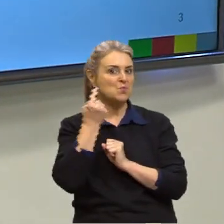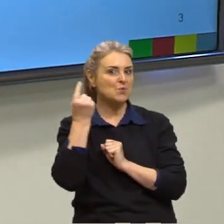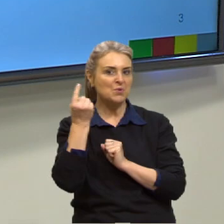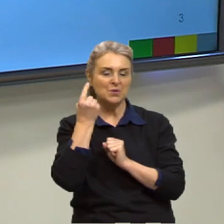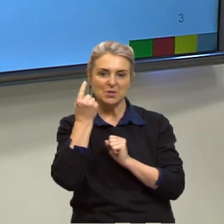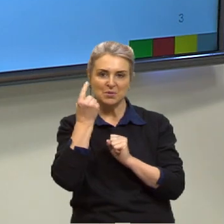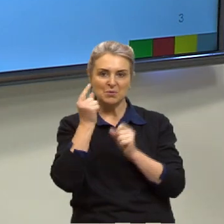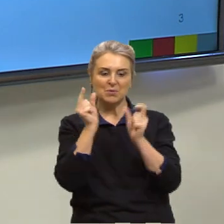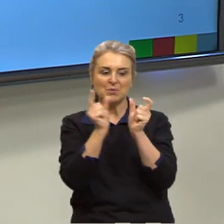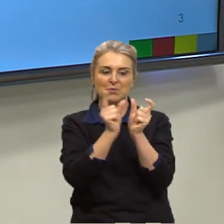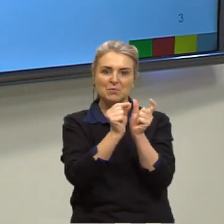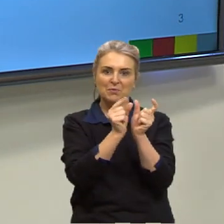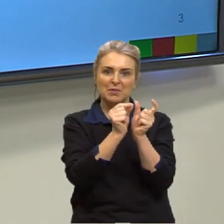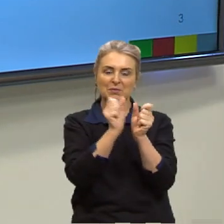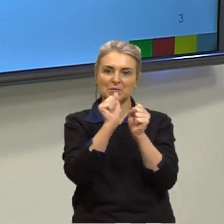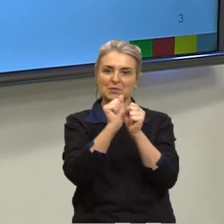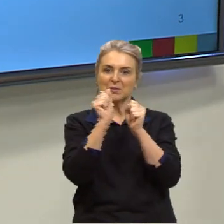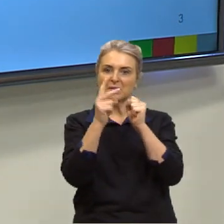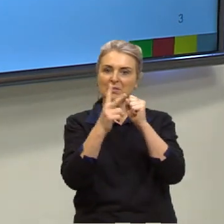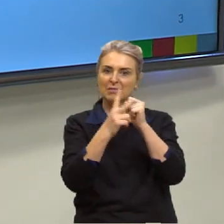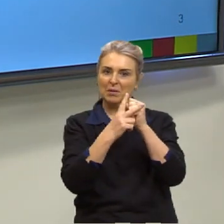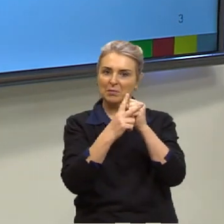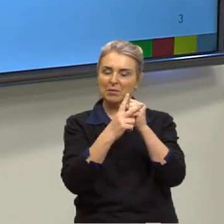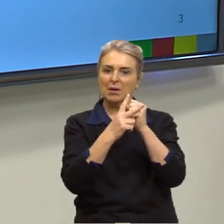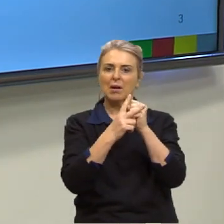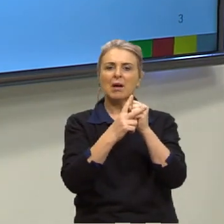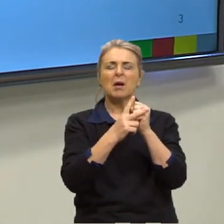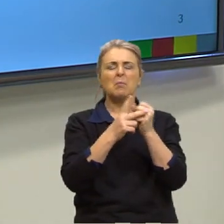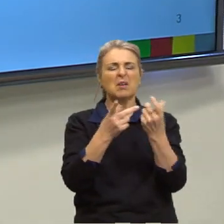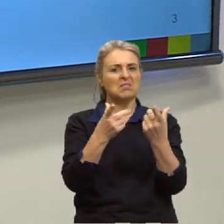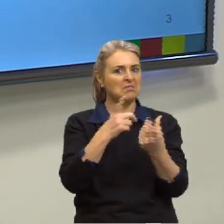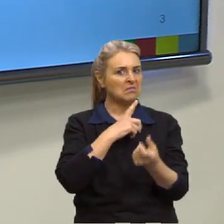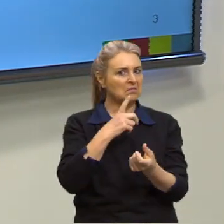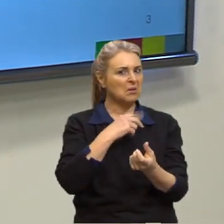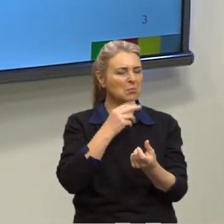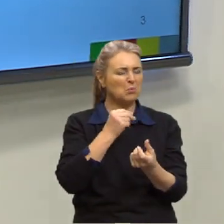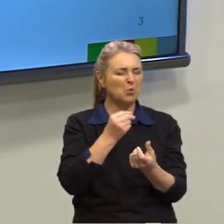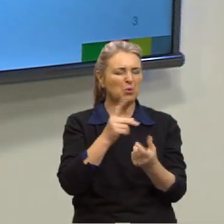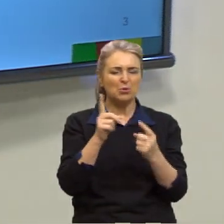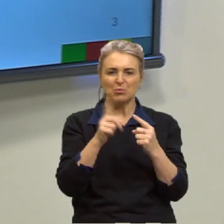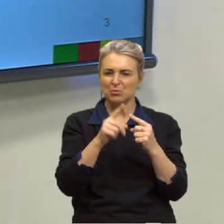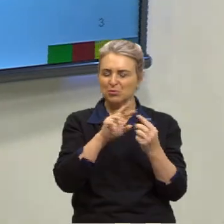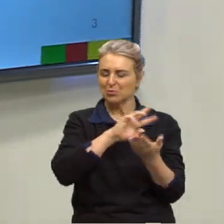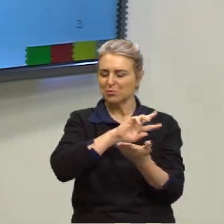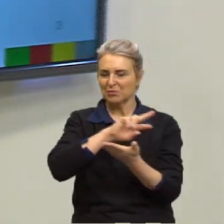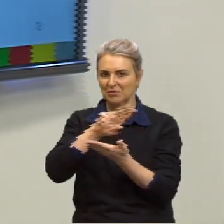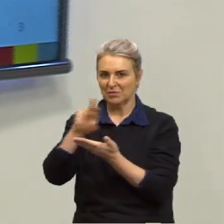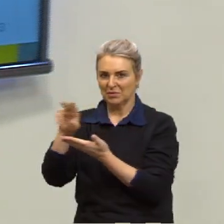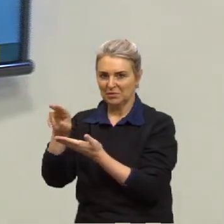advérbios, ele vai formar advérbios de mais tipos variados, tá?